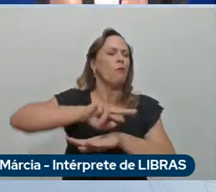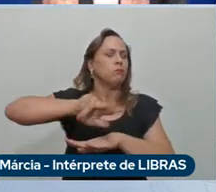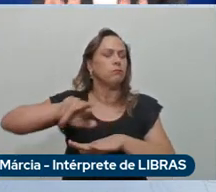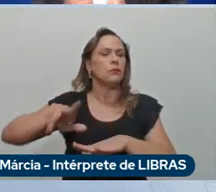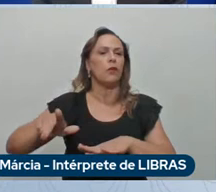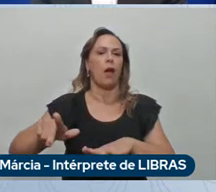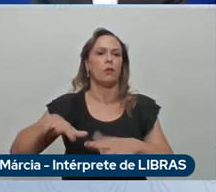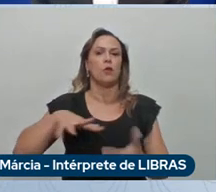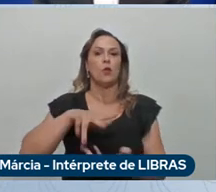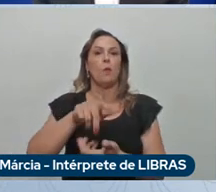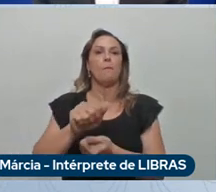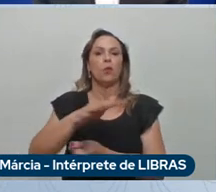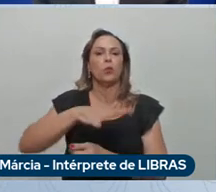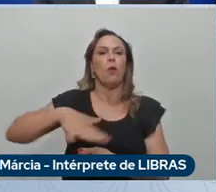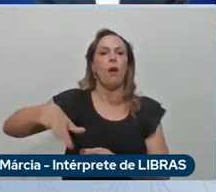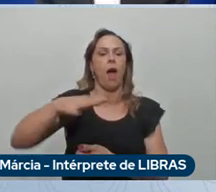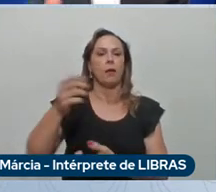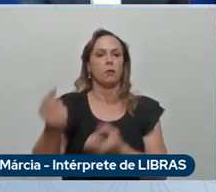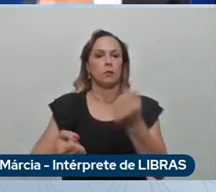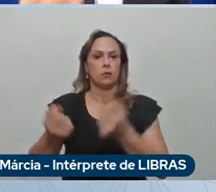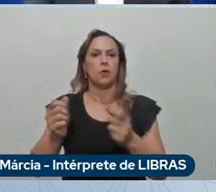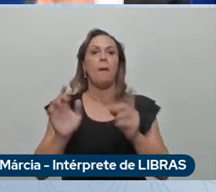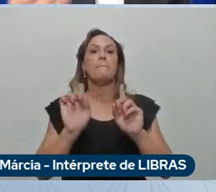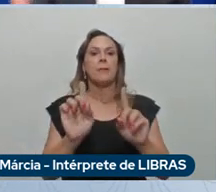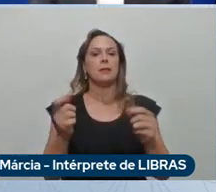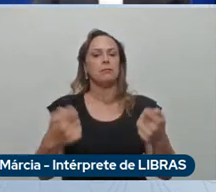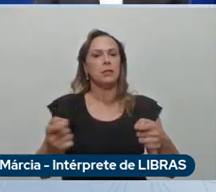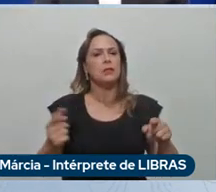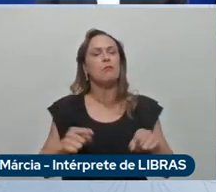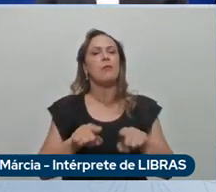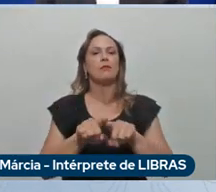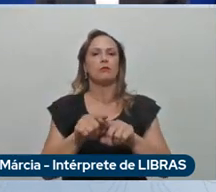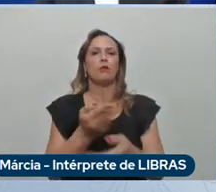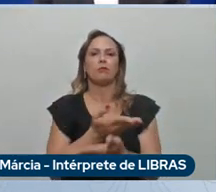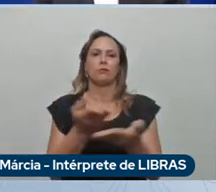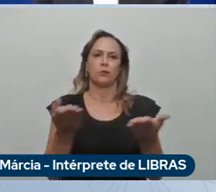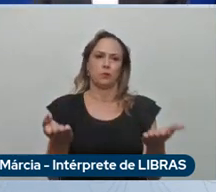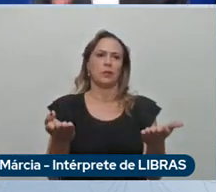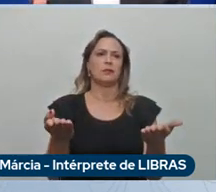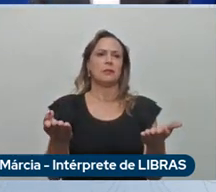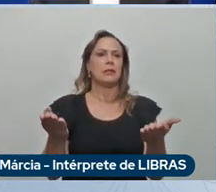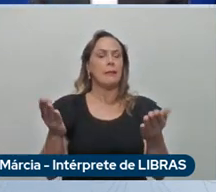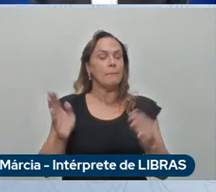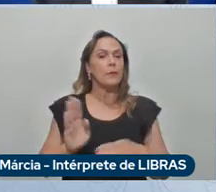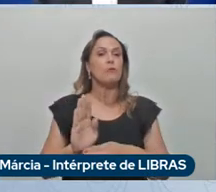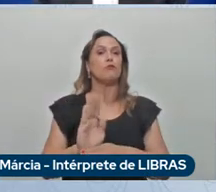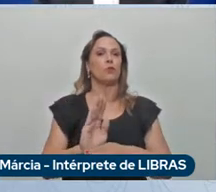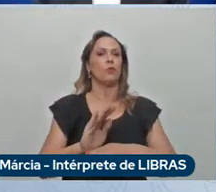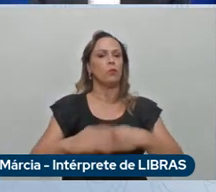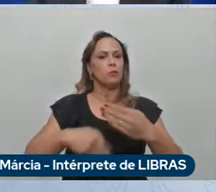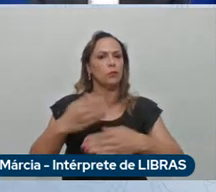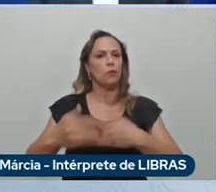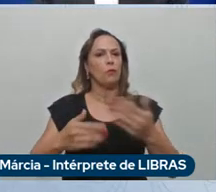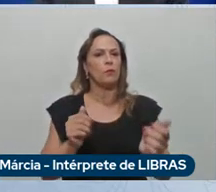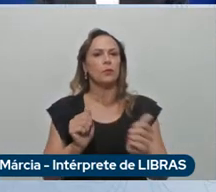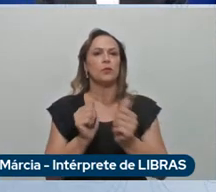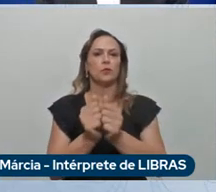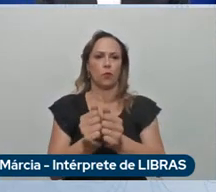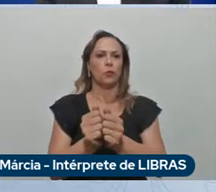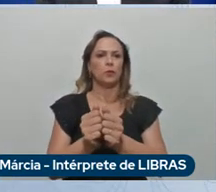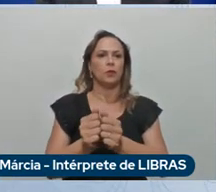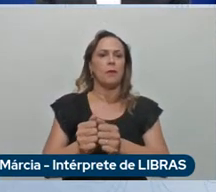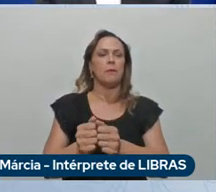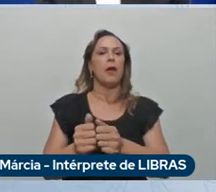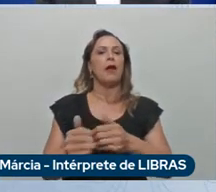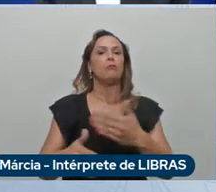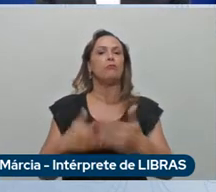vocês precisamos desses parceiros que nos privilegiam e orgulham de caminhar junto na trilha da inovação